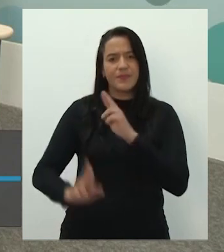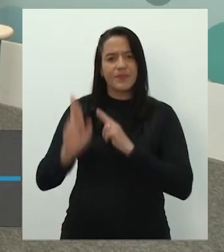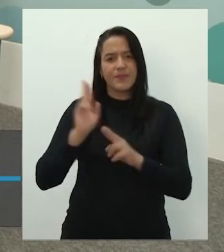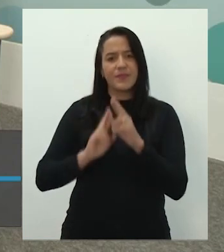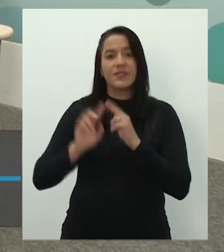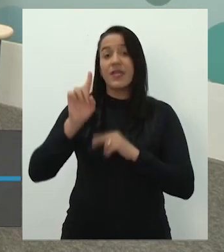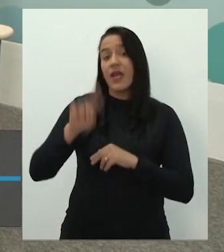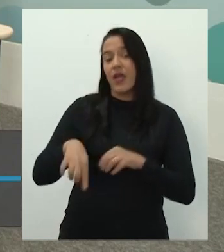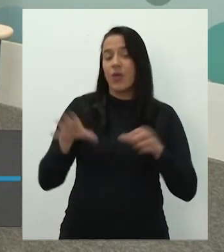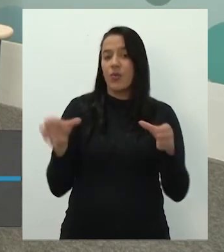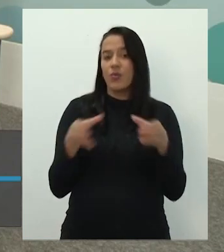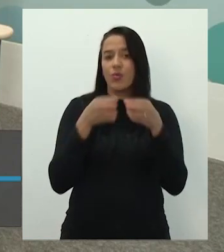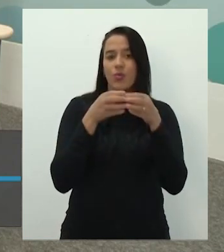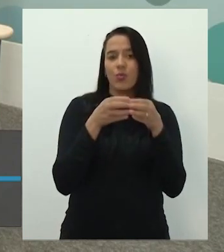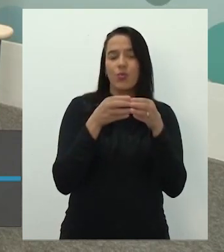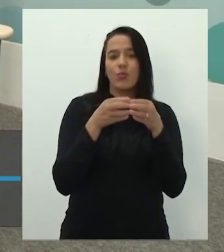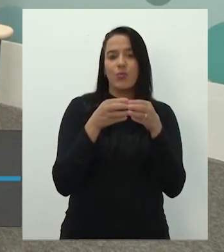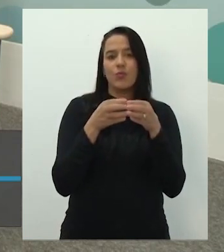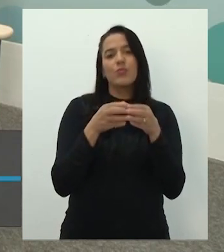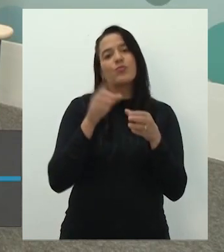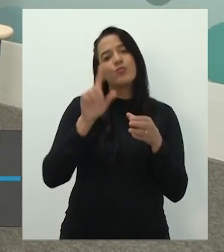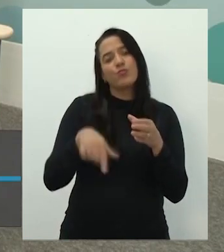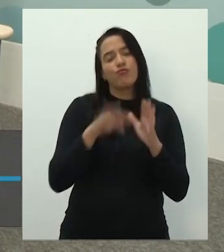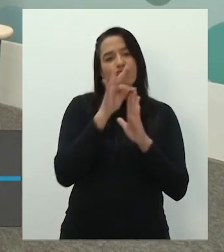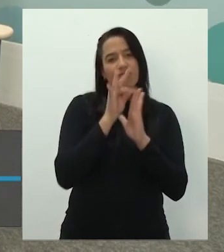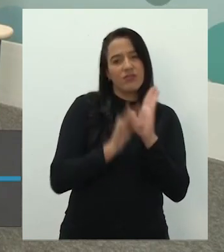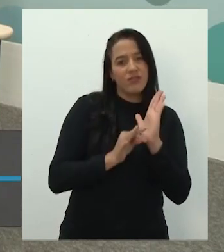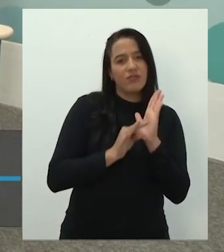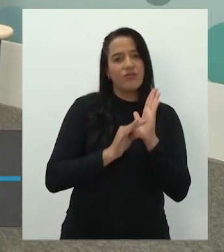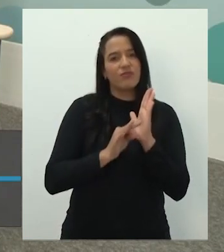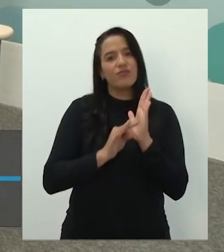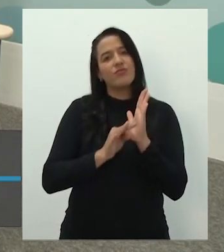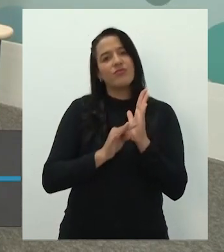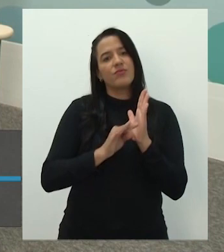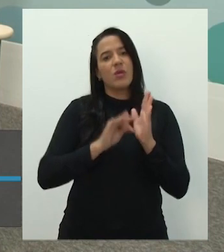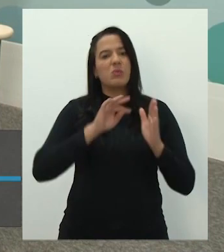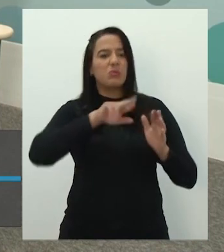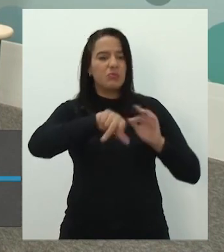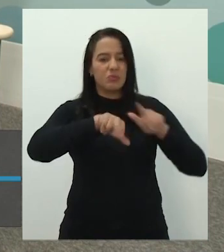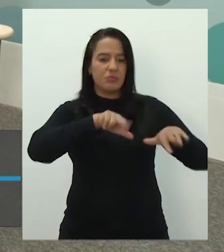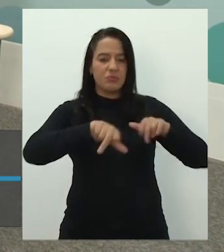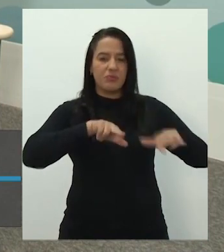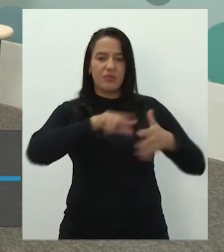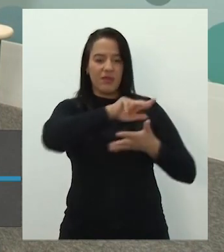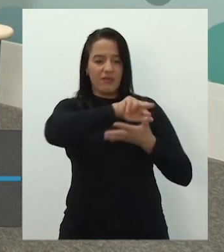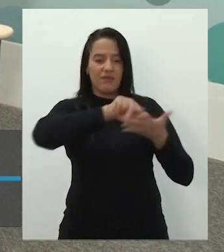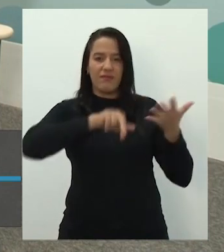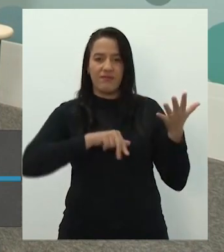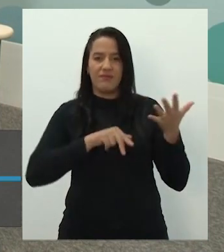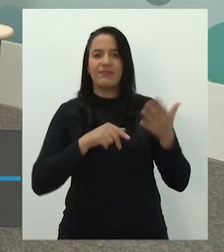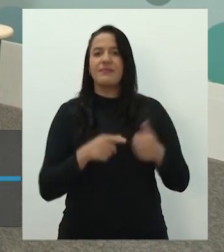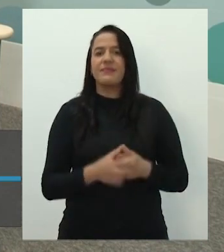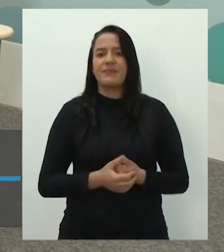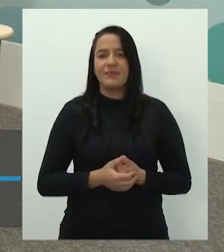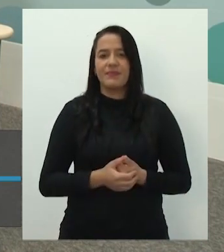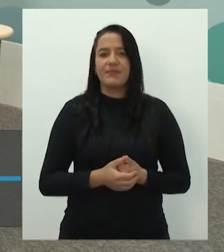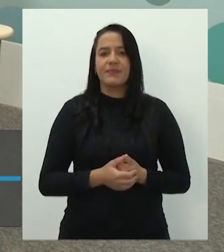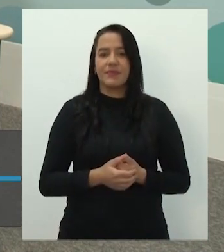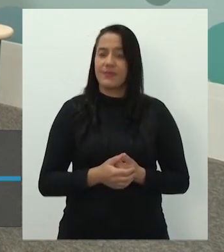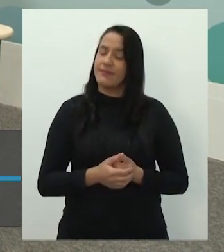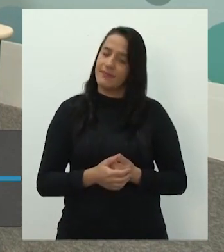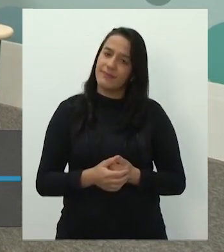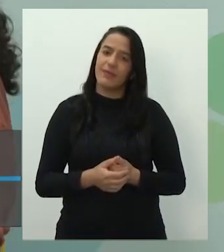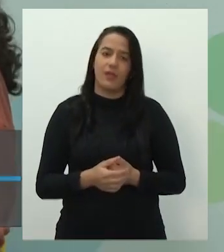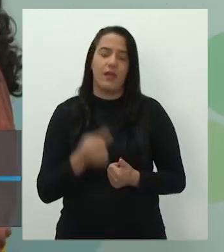um grupo de textos com características semelhantes. Olha só, aí é que tá, aí a gente tem que